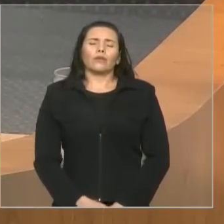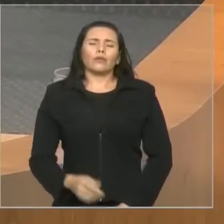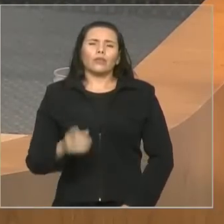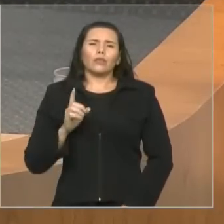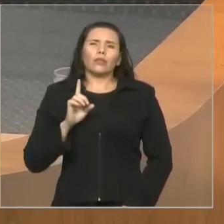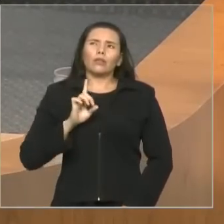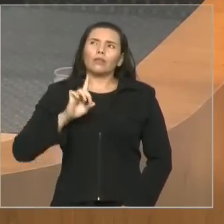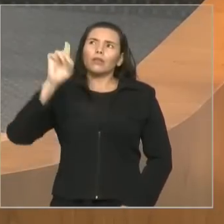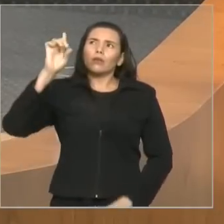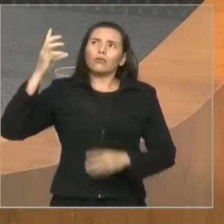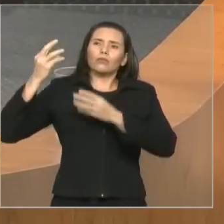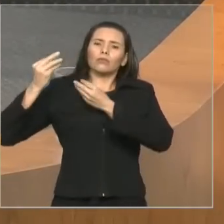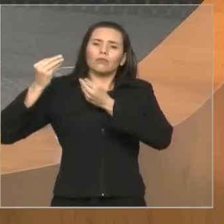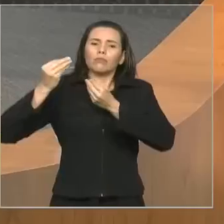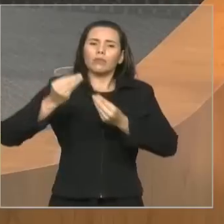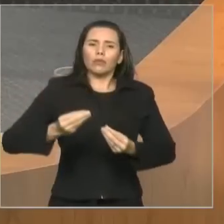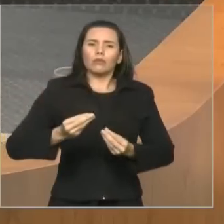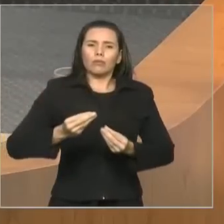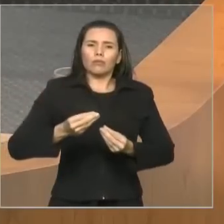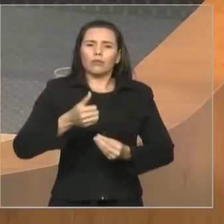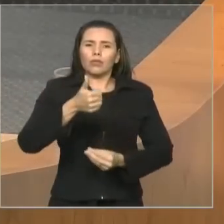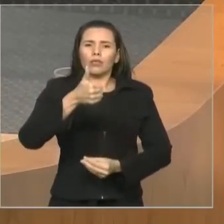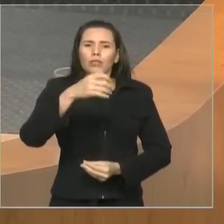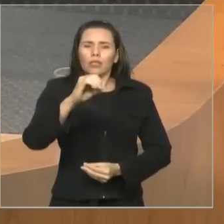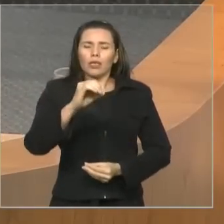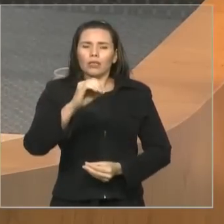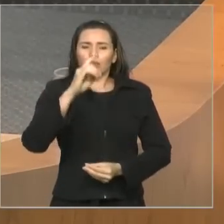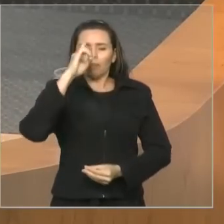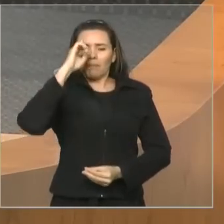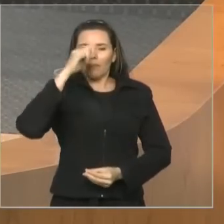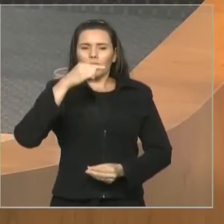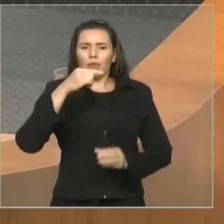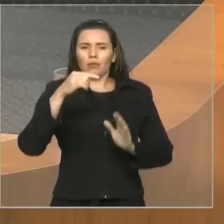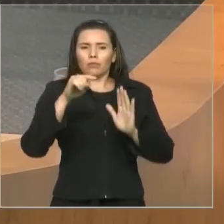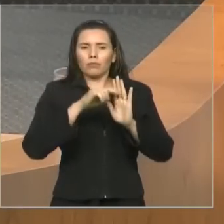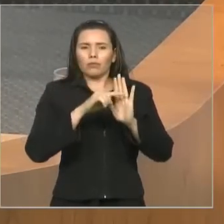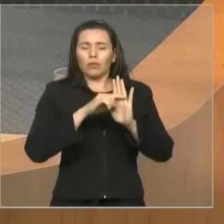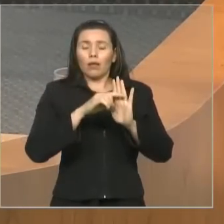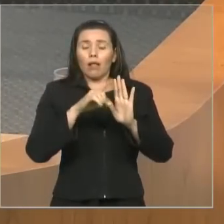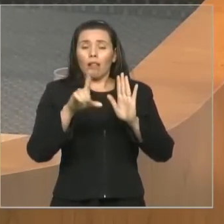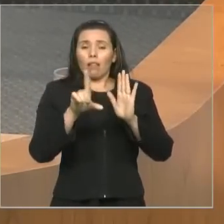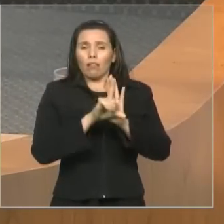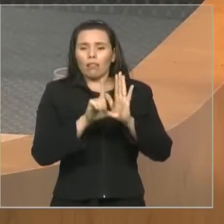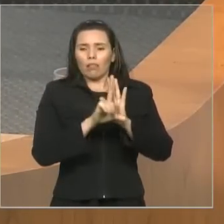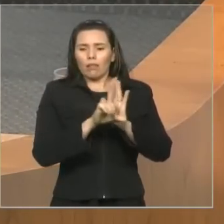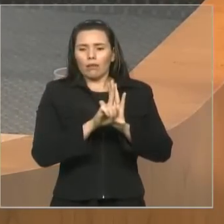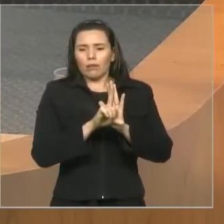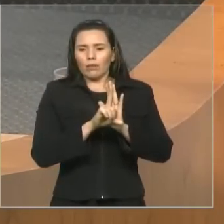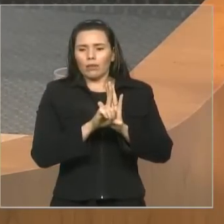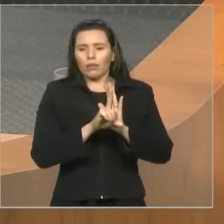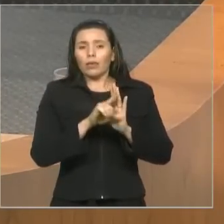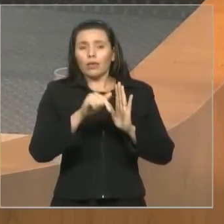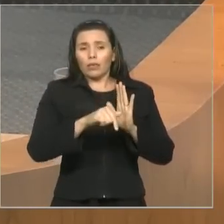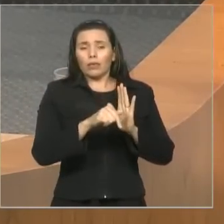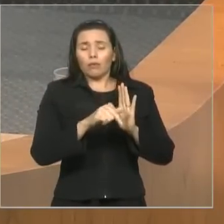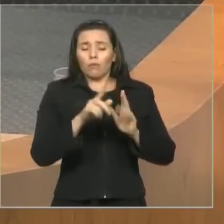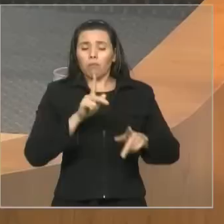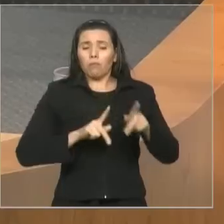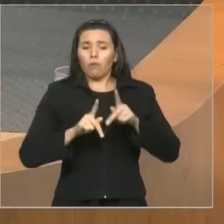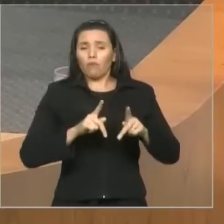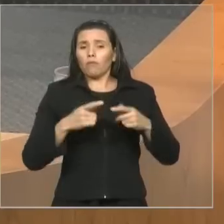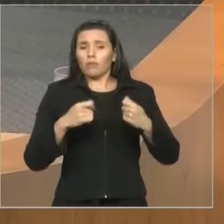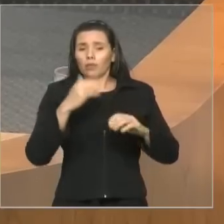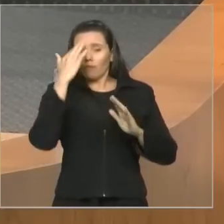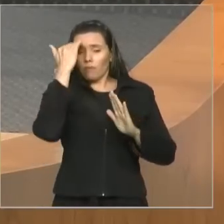necessário aquilo para ele pudesse conduzir o seu povo rumo à terra prometida. Mais tarde, também, 500